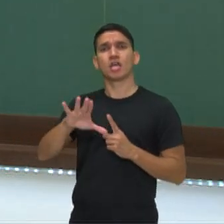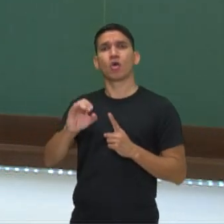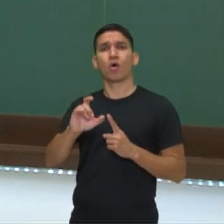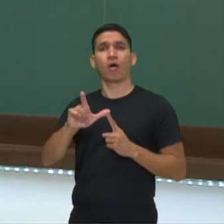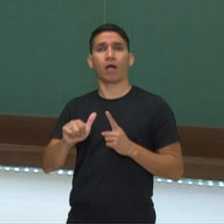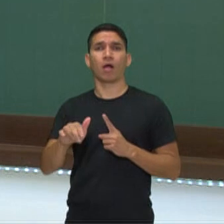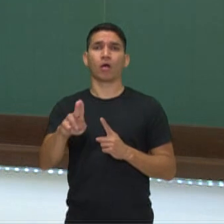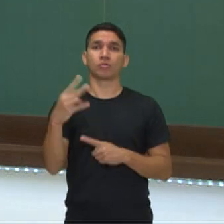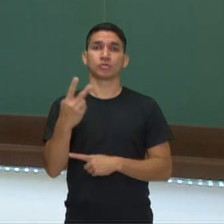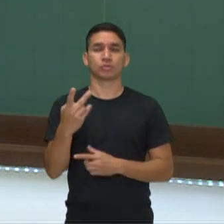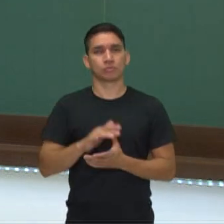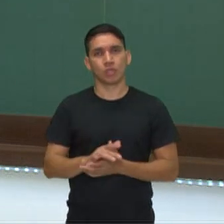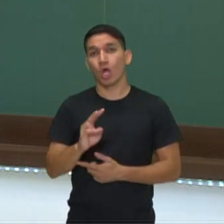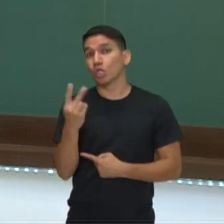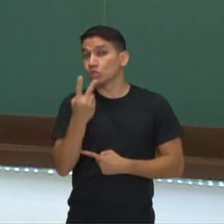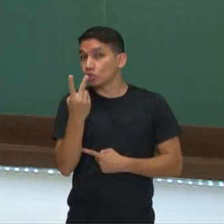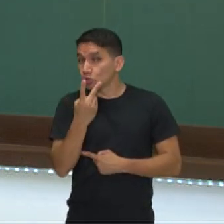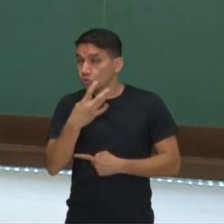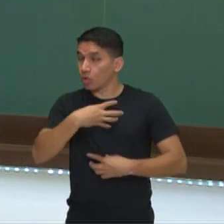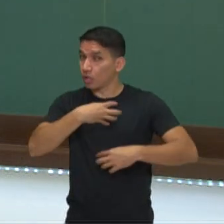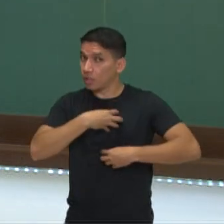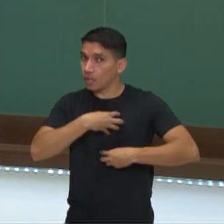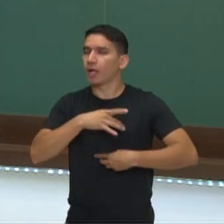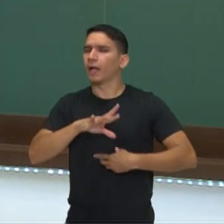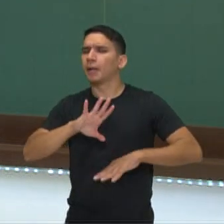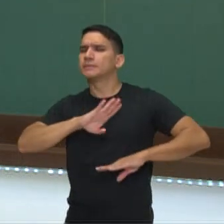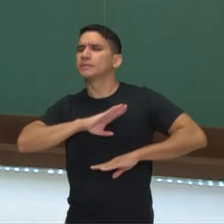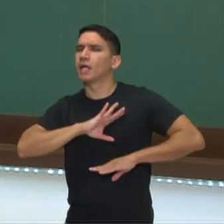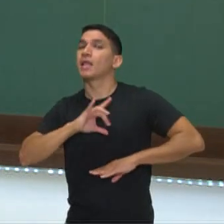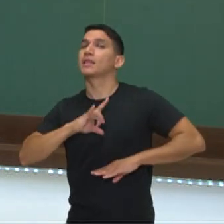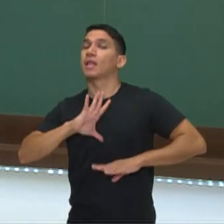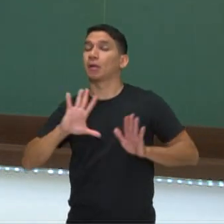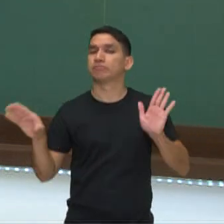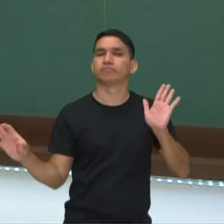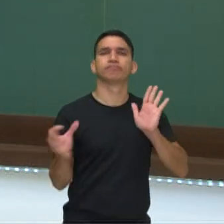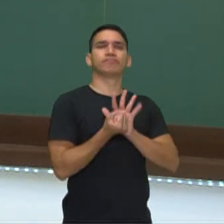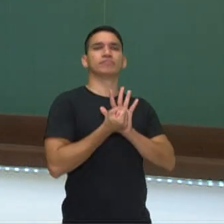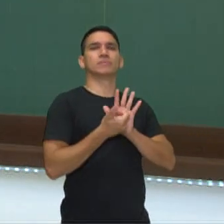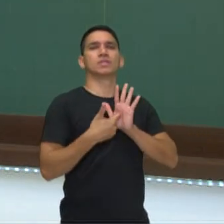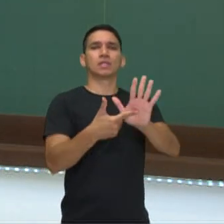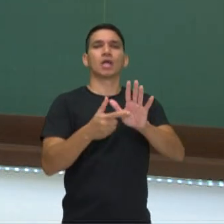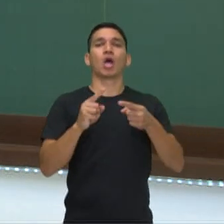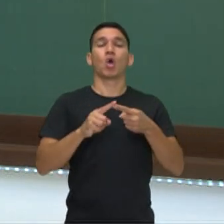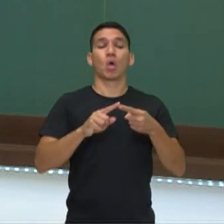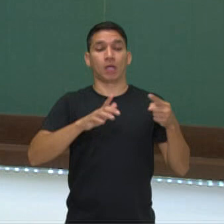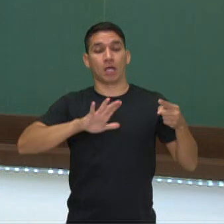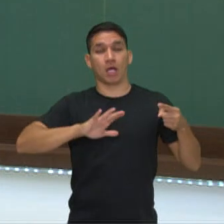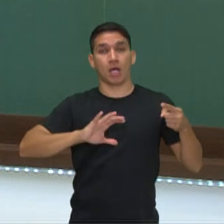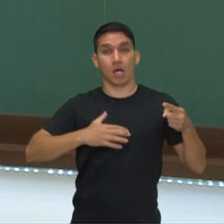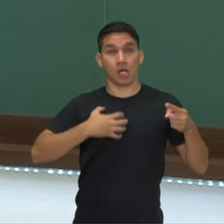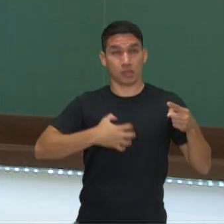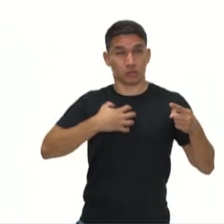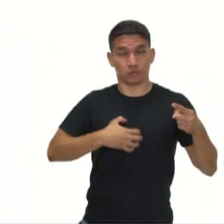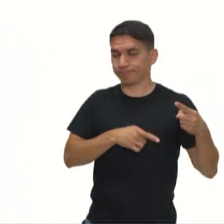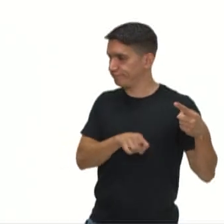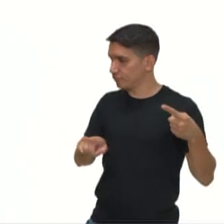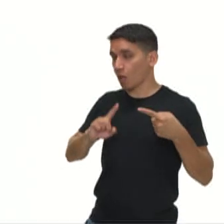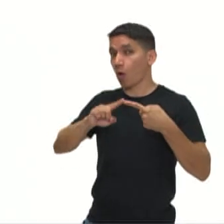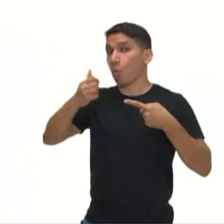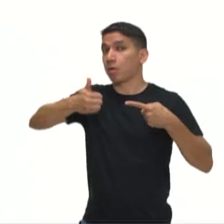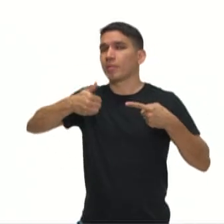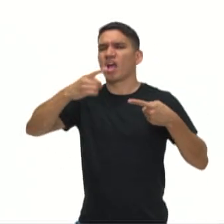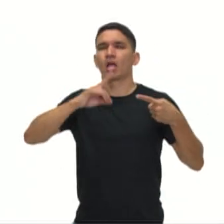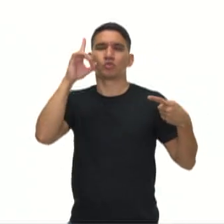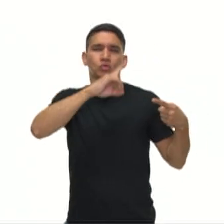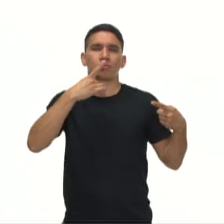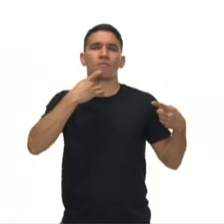Dois eventos marcam muito exatamente essa insatisfação. O primeiro deles, o Domingo